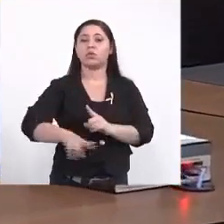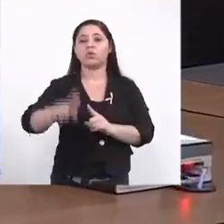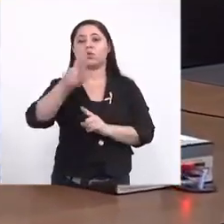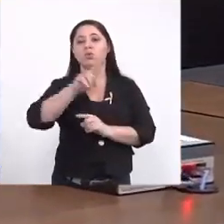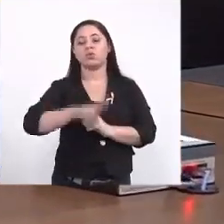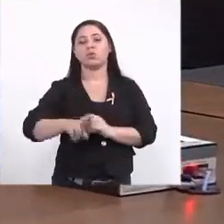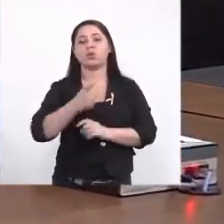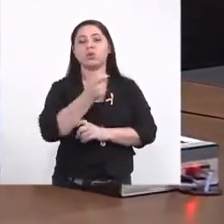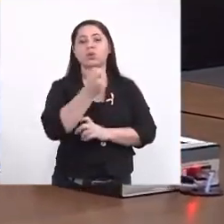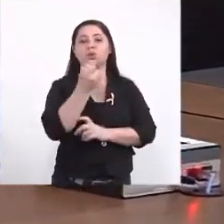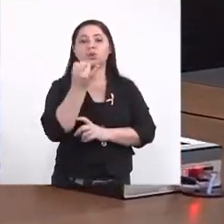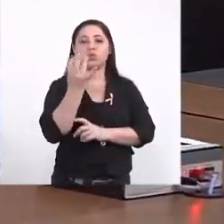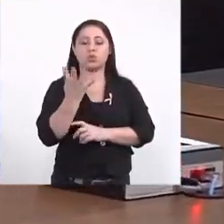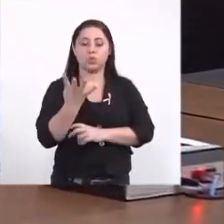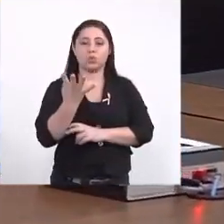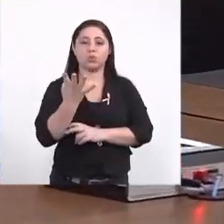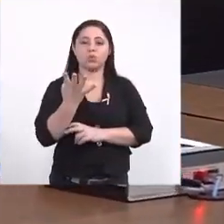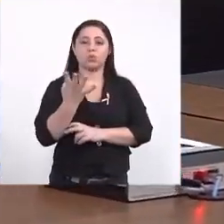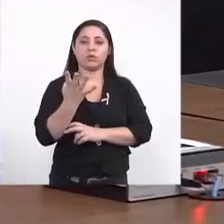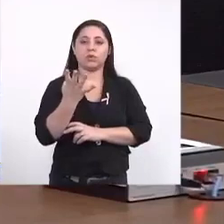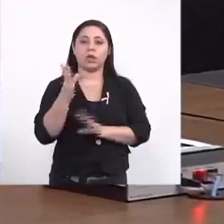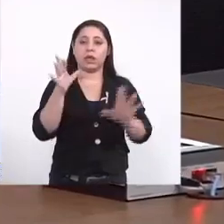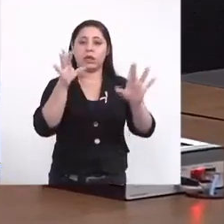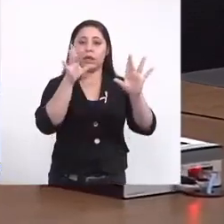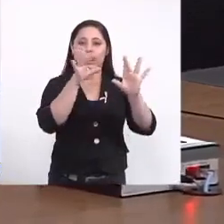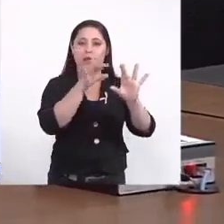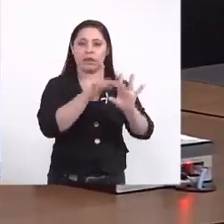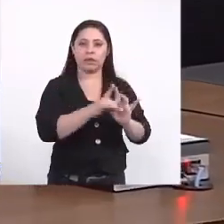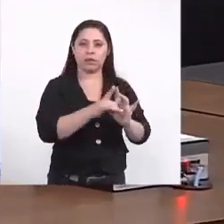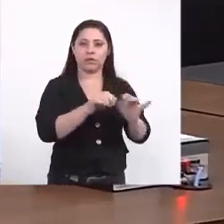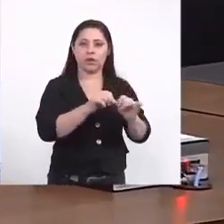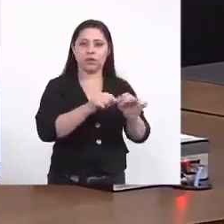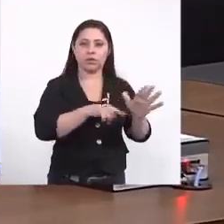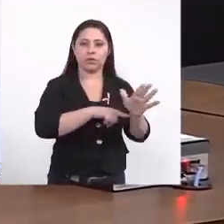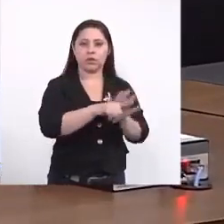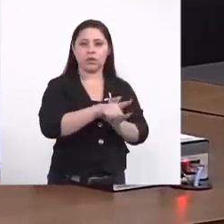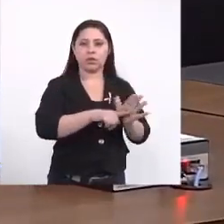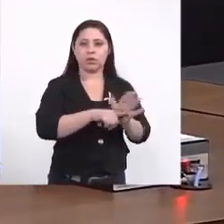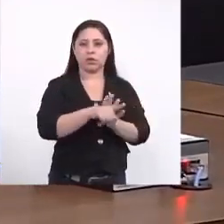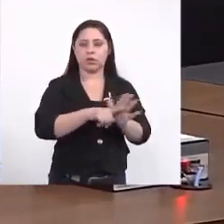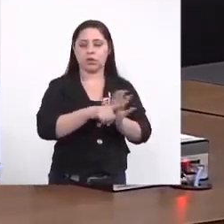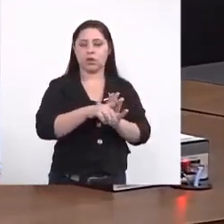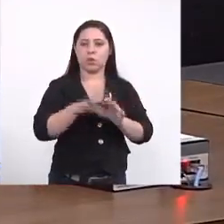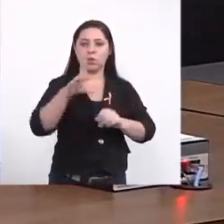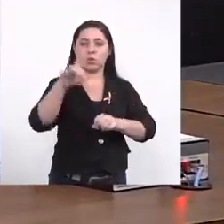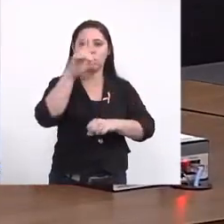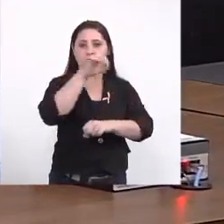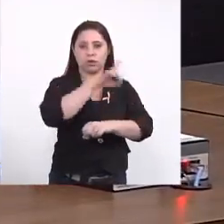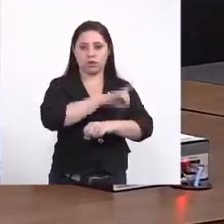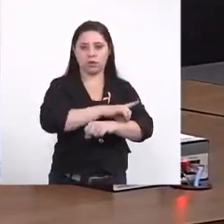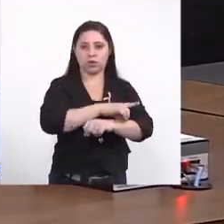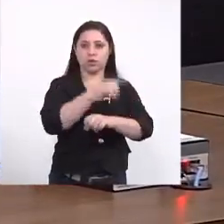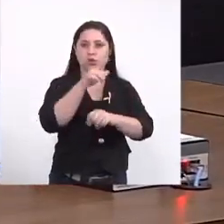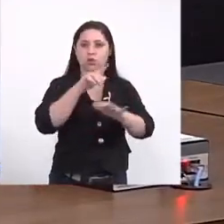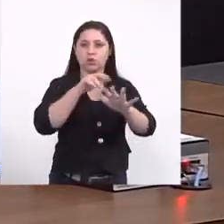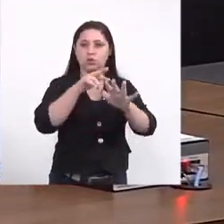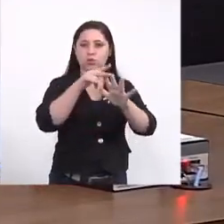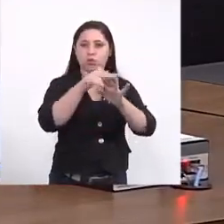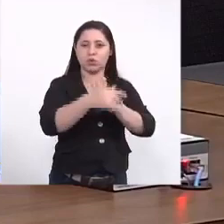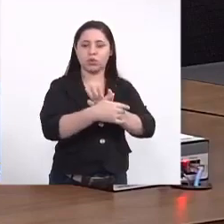os números e faz a conexão deles com a dengue e outras